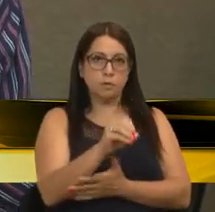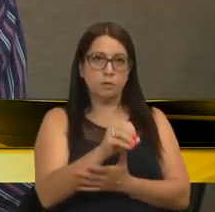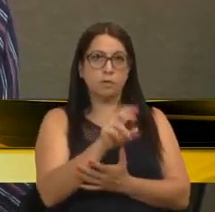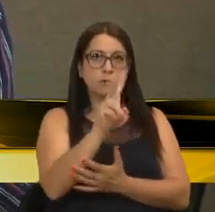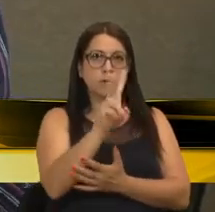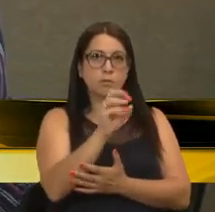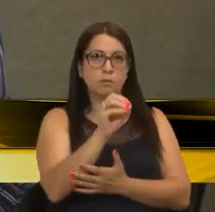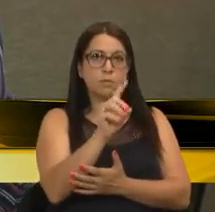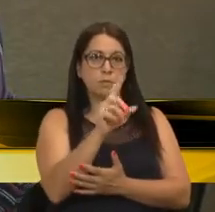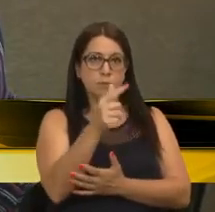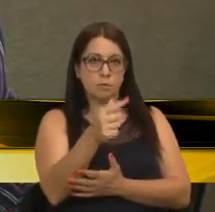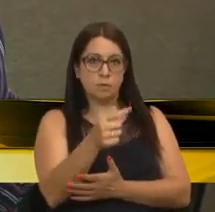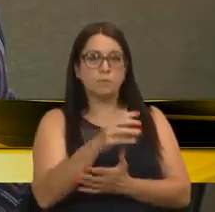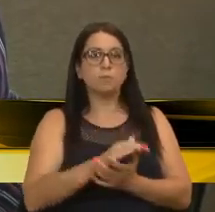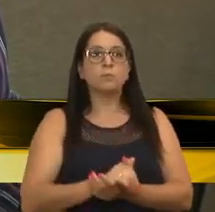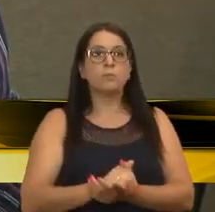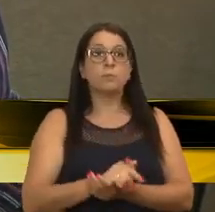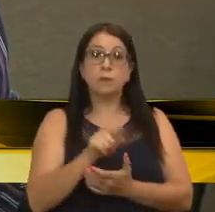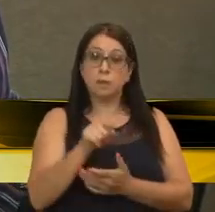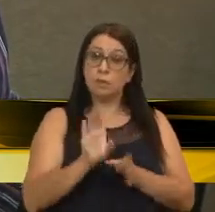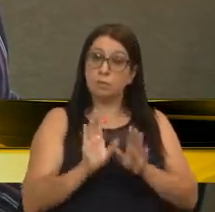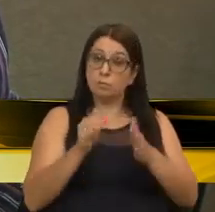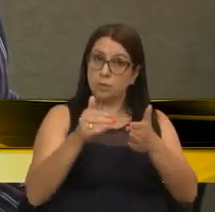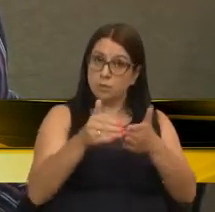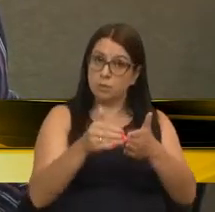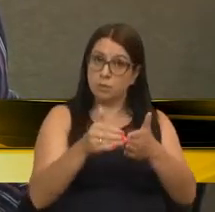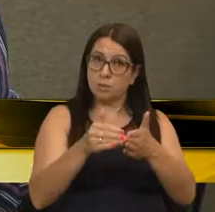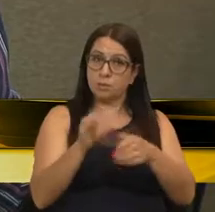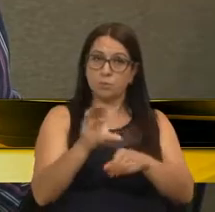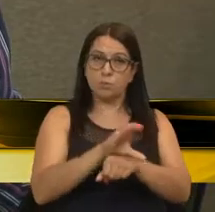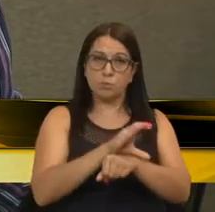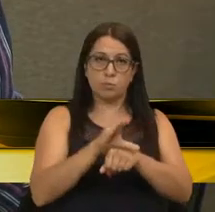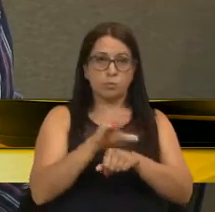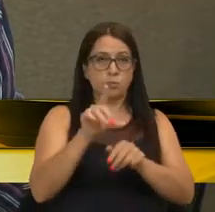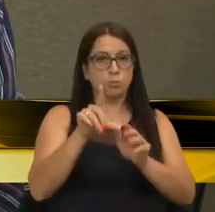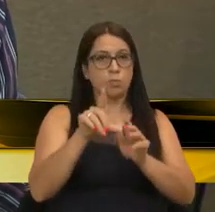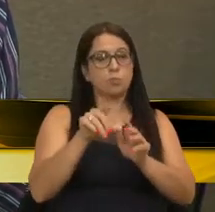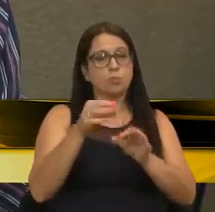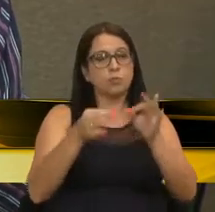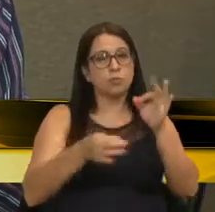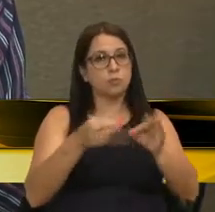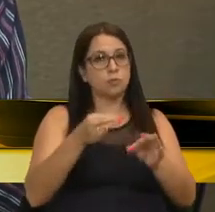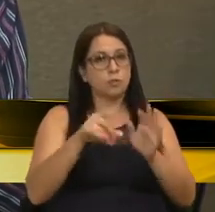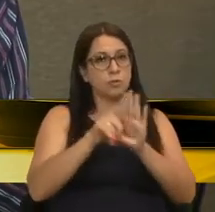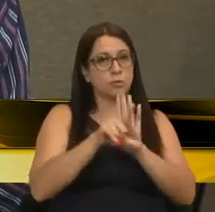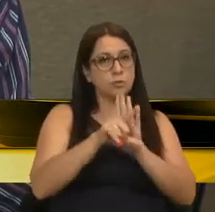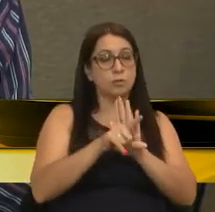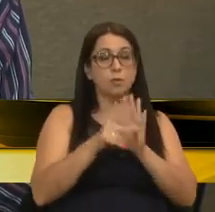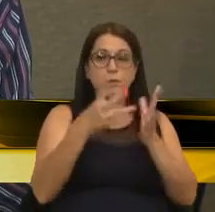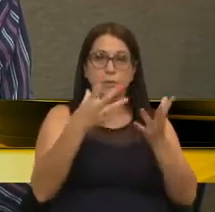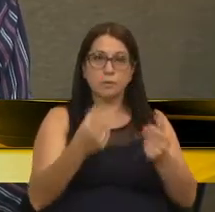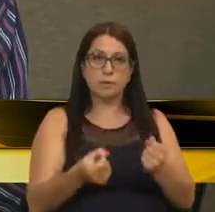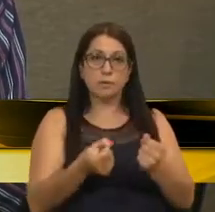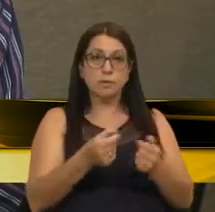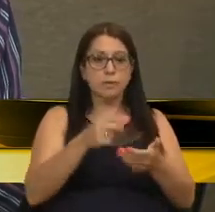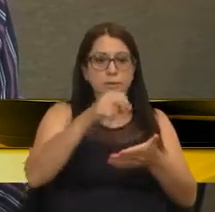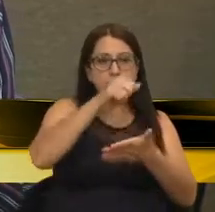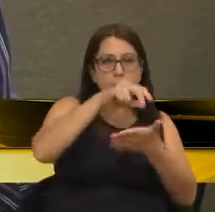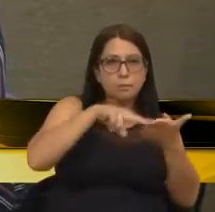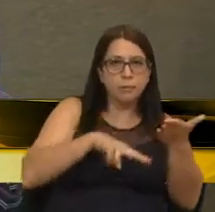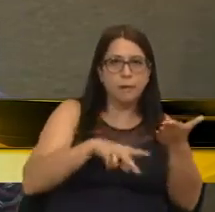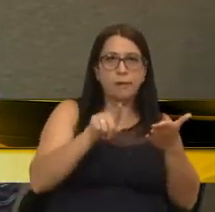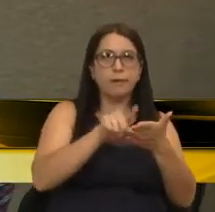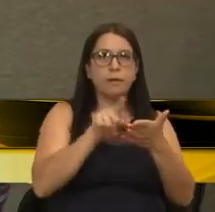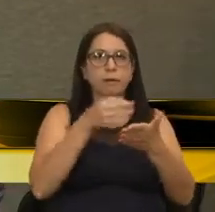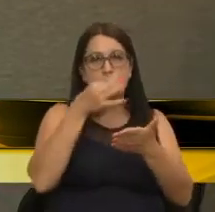2017, esta comissão de Constituição, Justiça e Legislação acolhe para examinar e emitir parecer